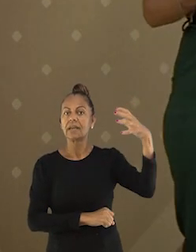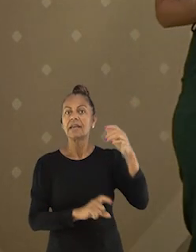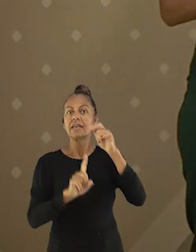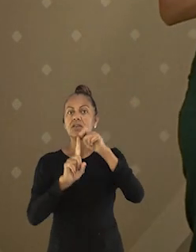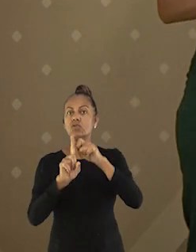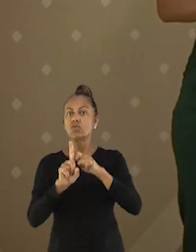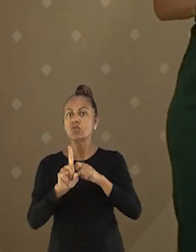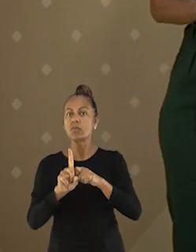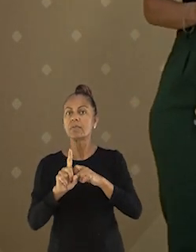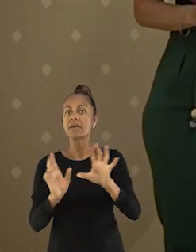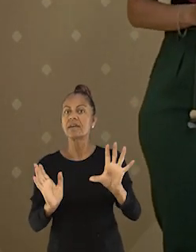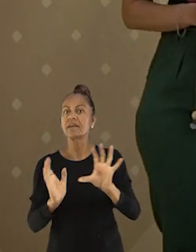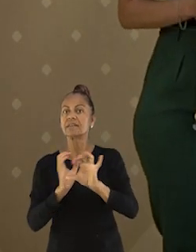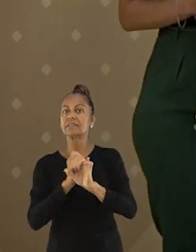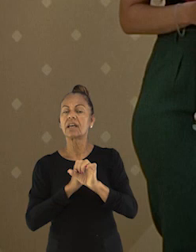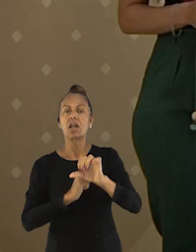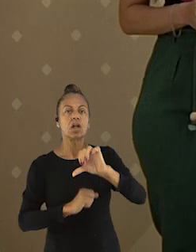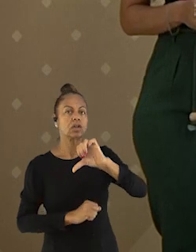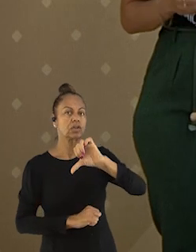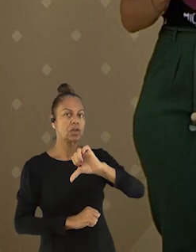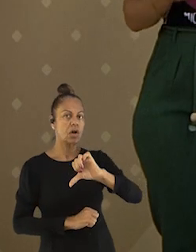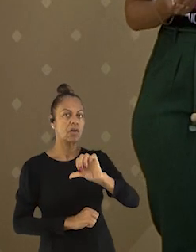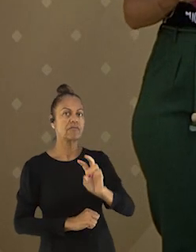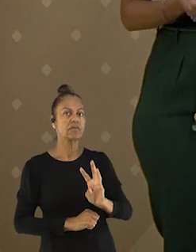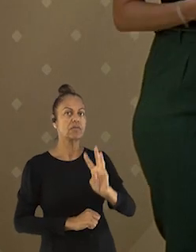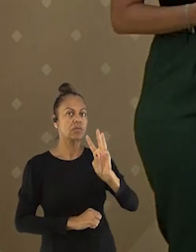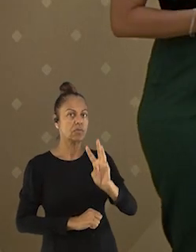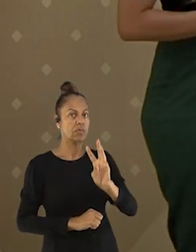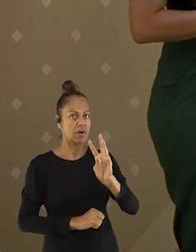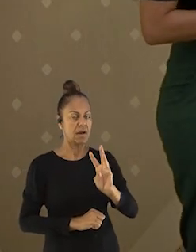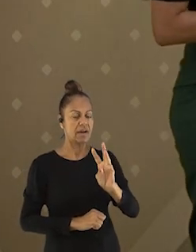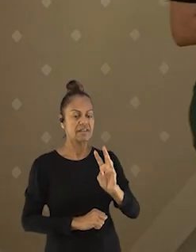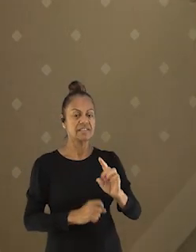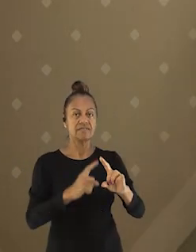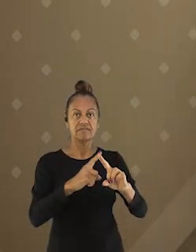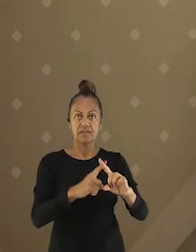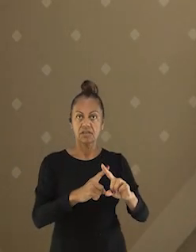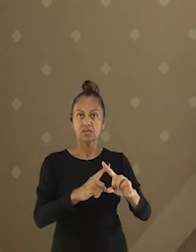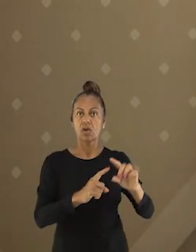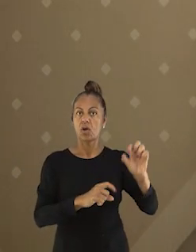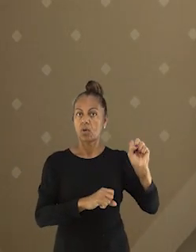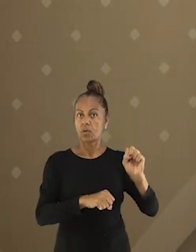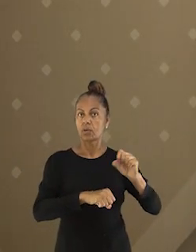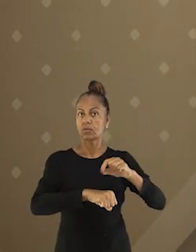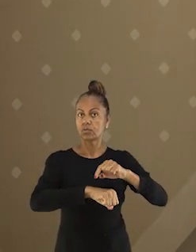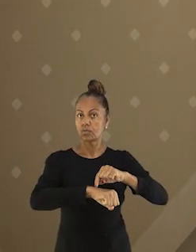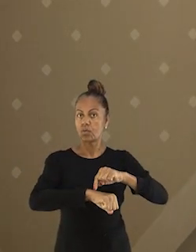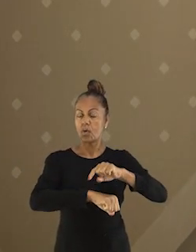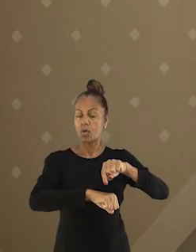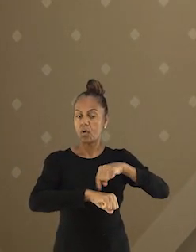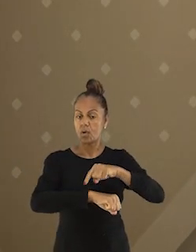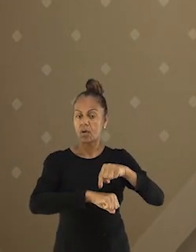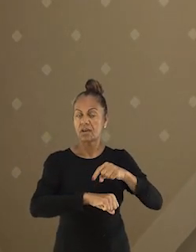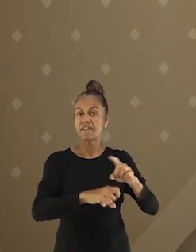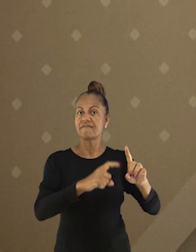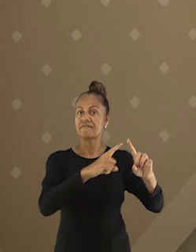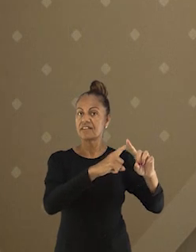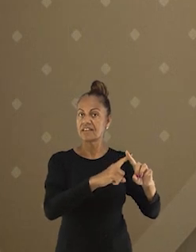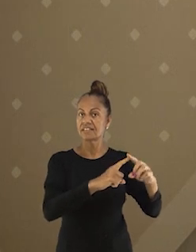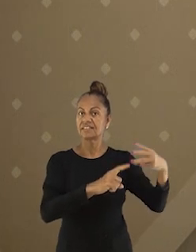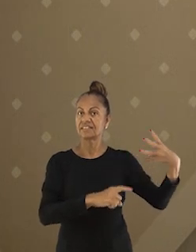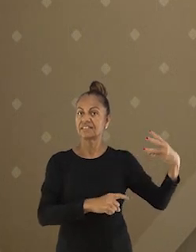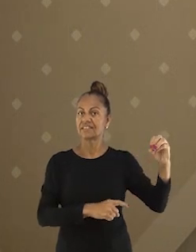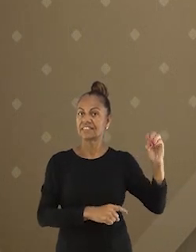O consumo total da lâmpada em um mês será de 9 watts vezes 8 horas vezes